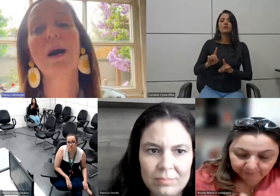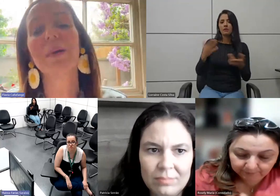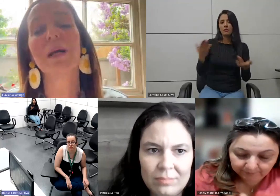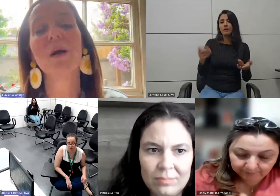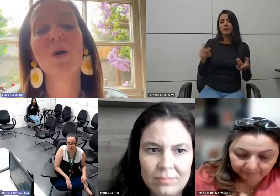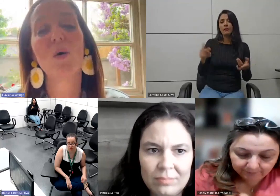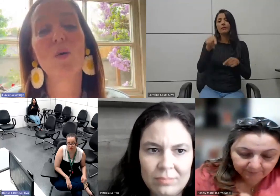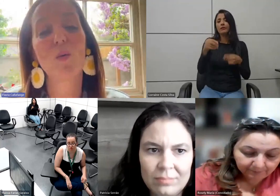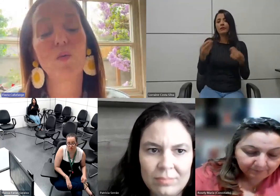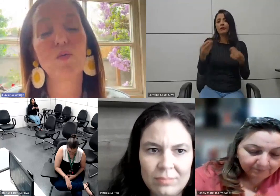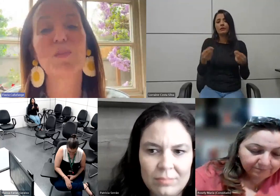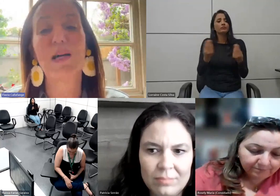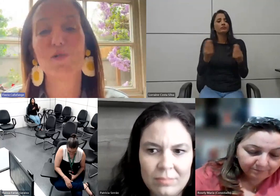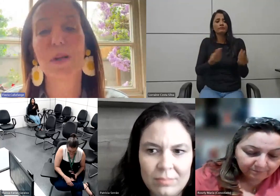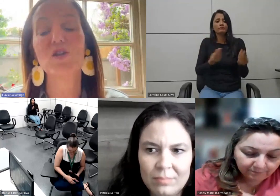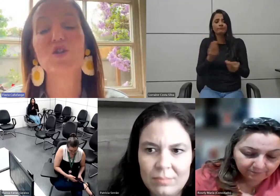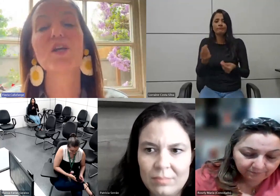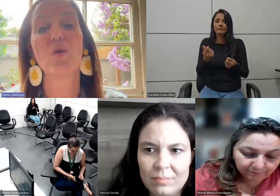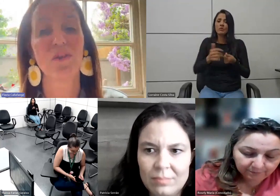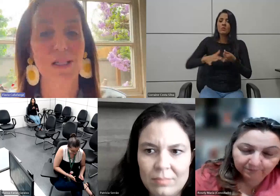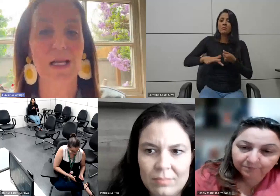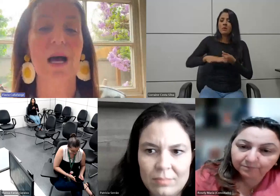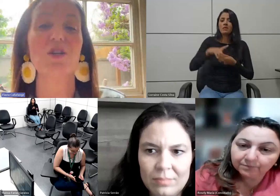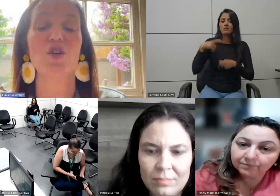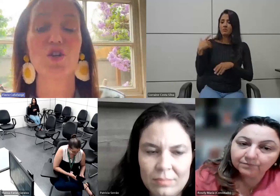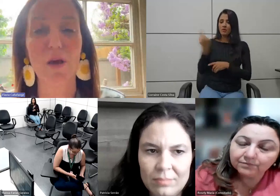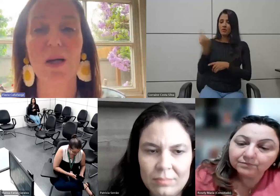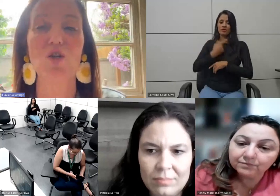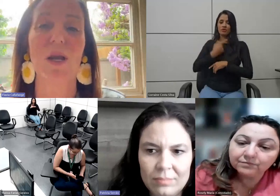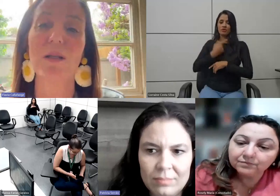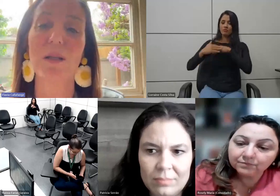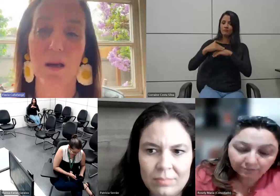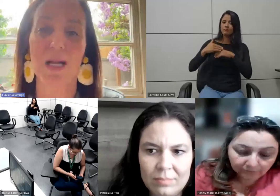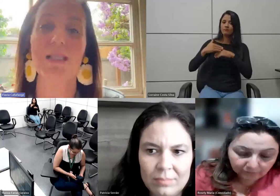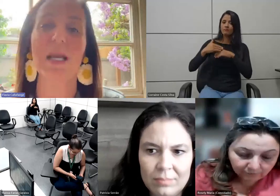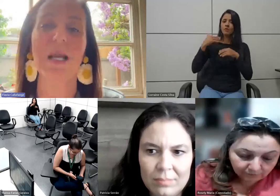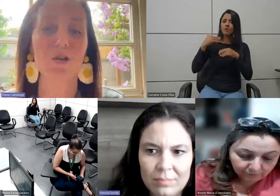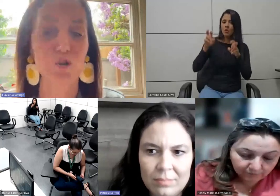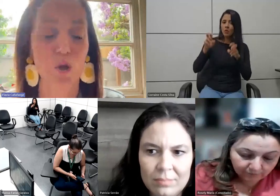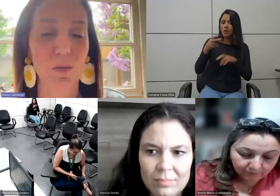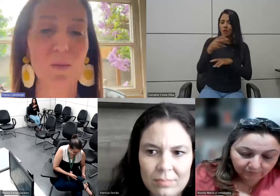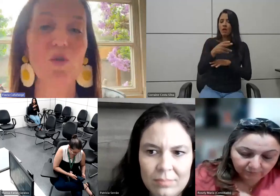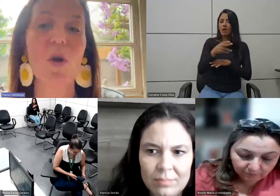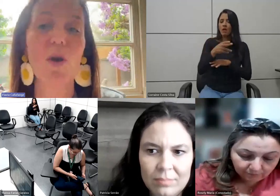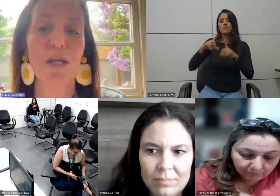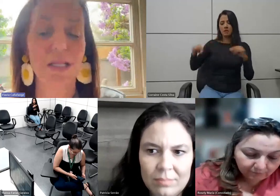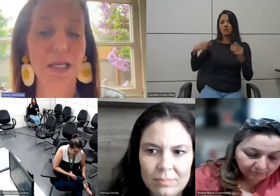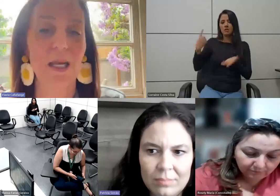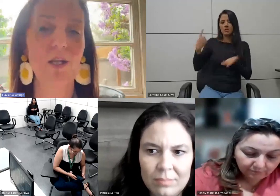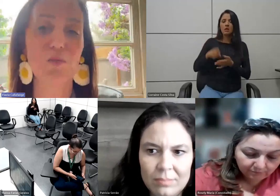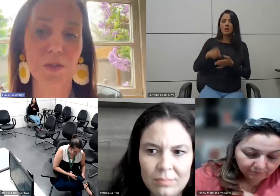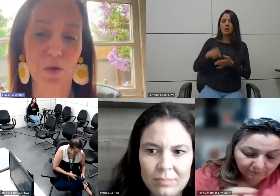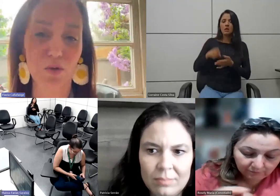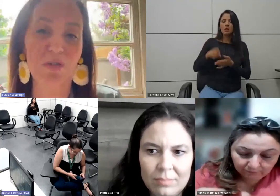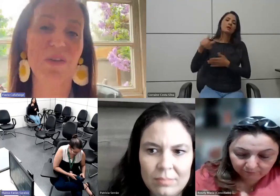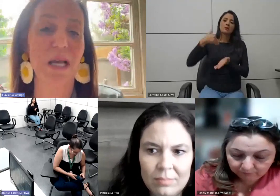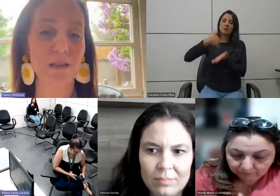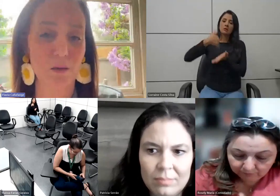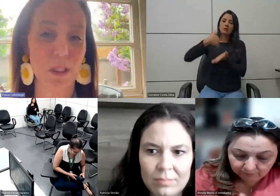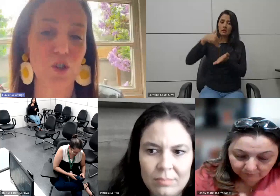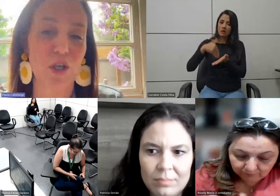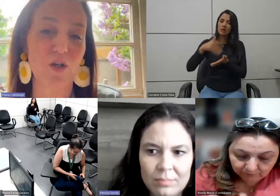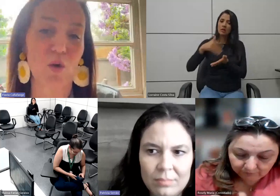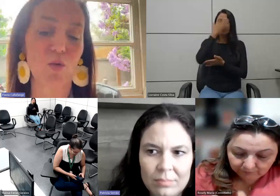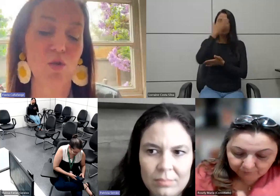isso abre um espaço para a gente conversar a gente tem uma agenda lá em Brasília nos reunimos na Secretaria de Pessoas com